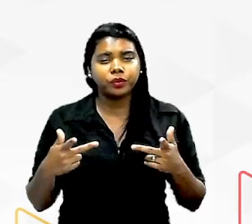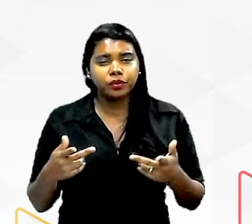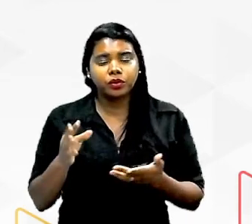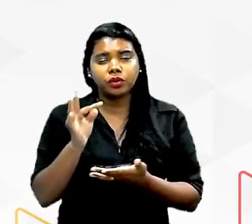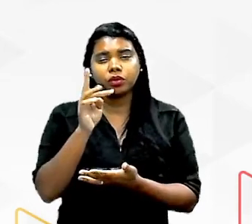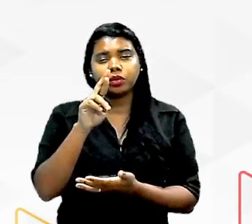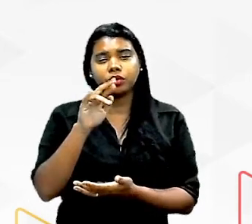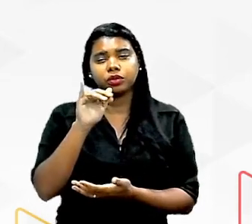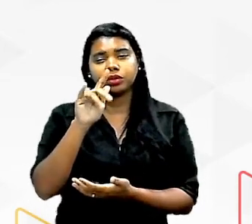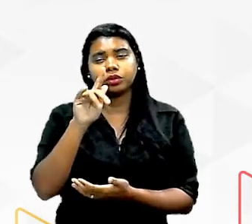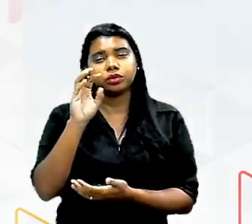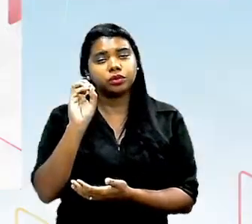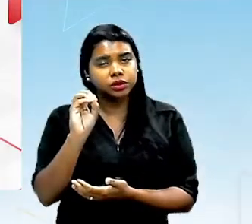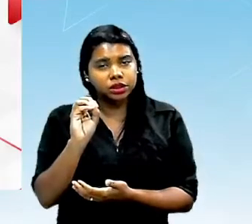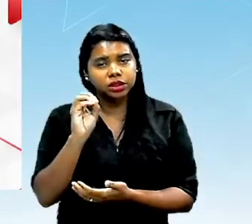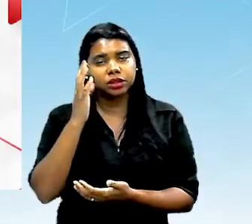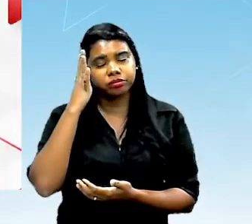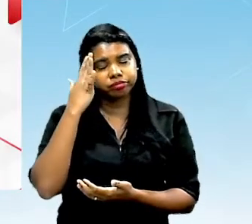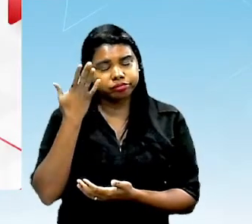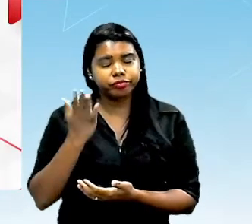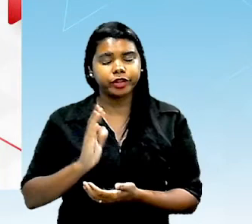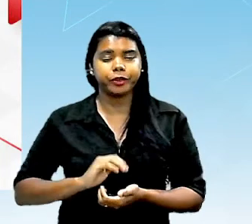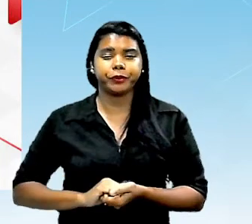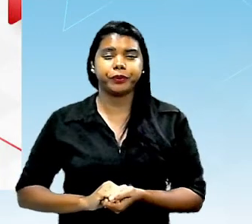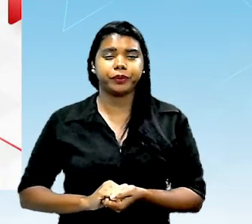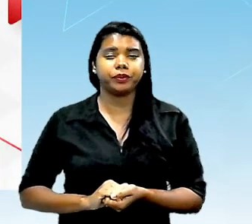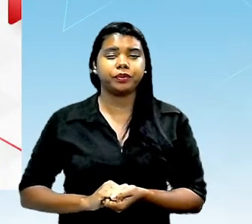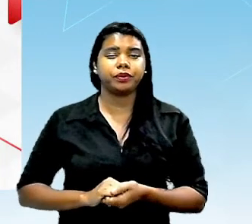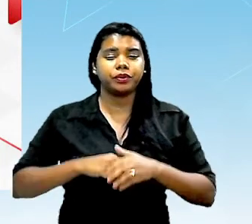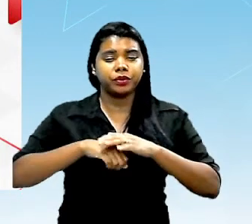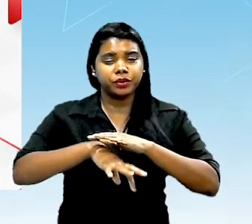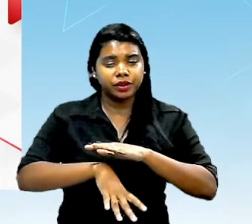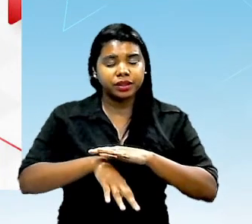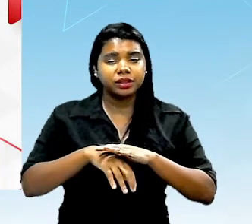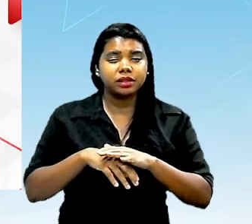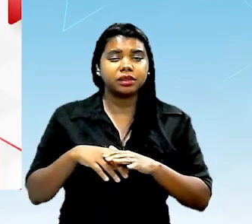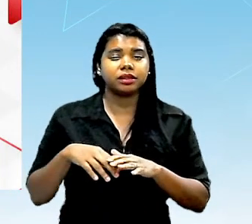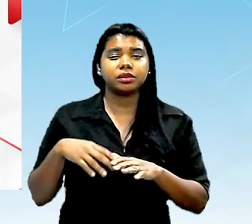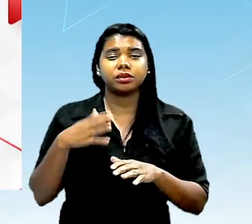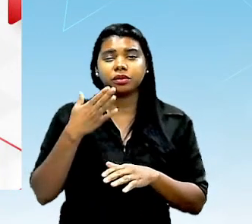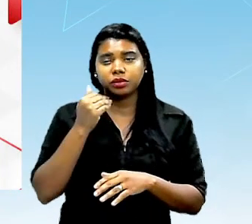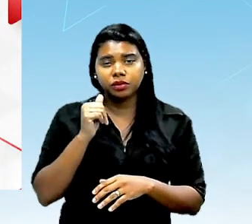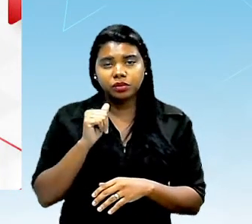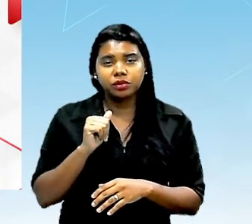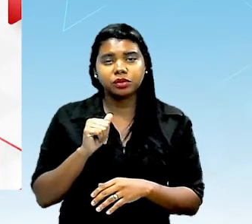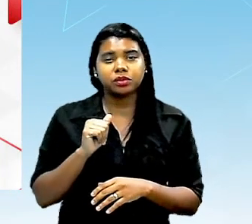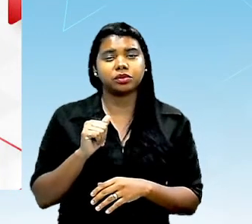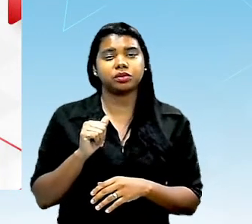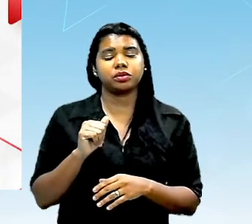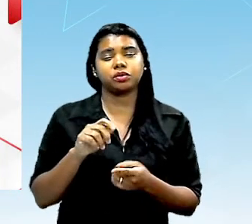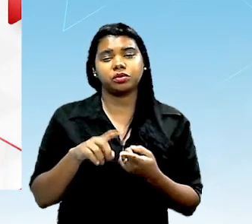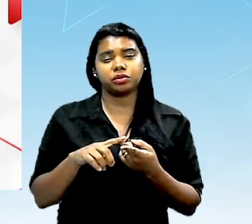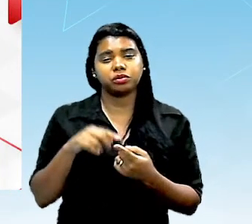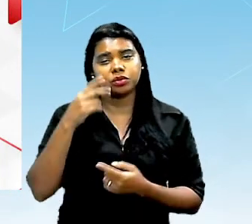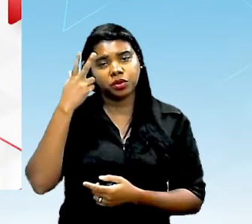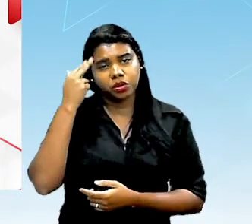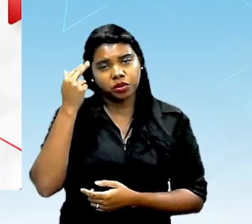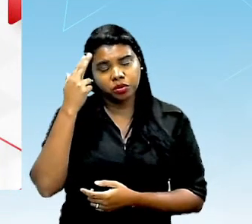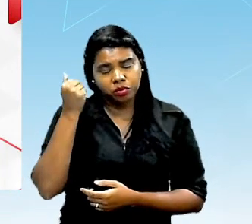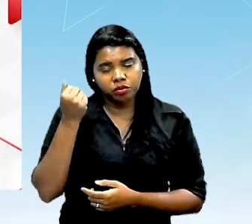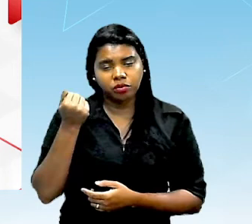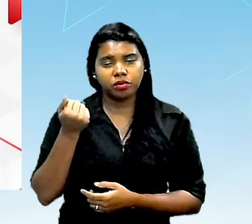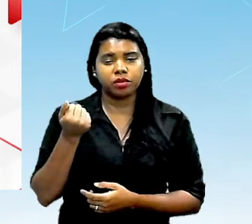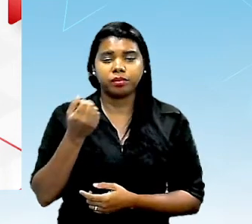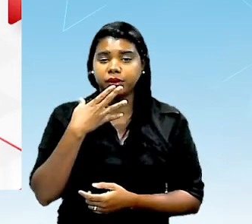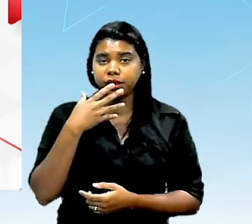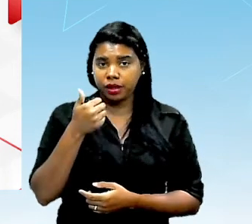igo por exemplo então são fontes de raízes quando eu consumo tubérculos raízes normalmente eu tenho acesso a